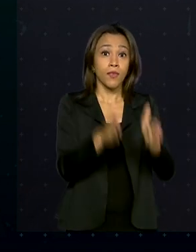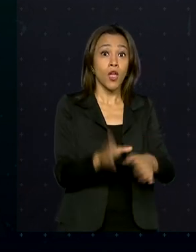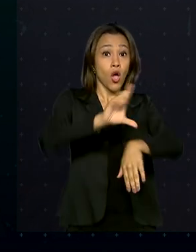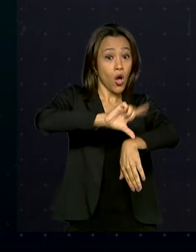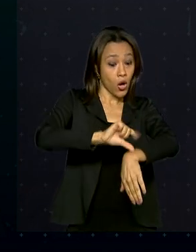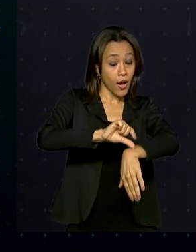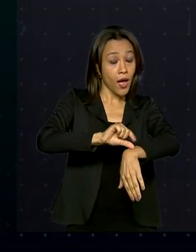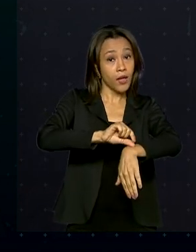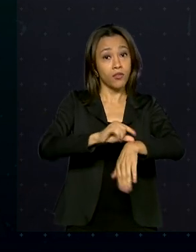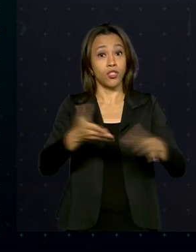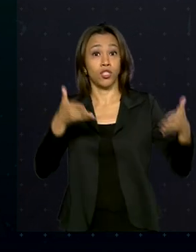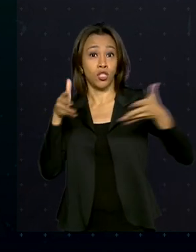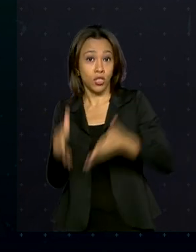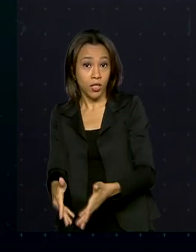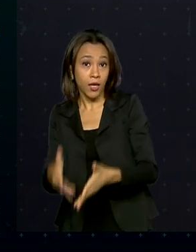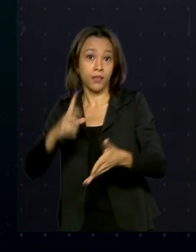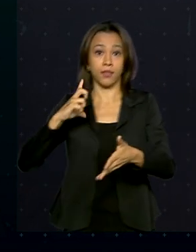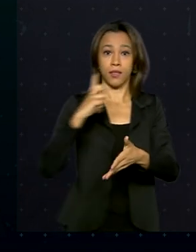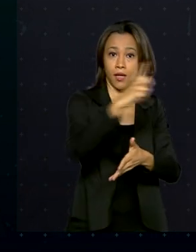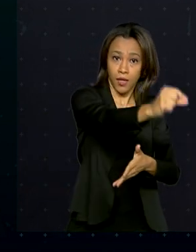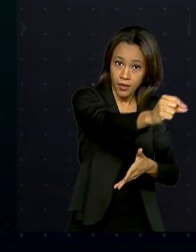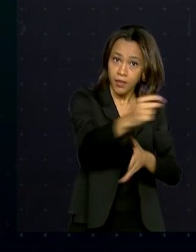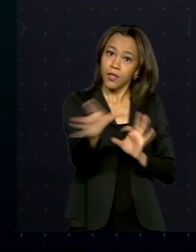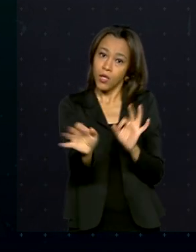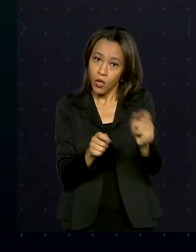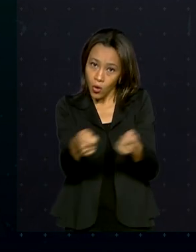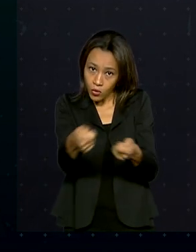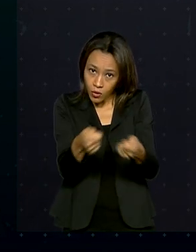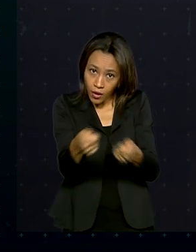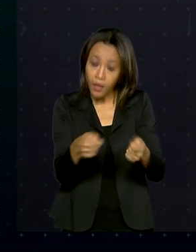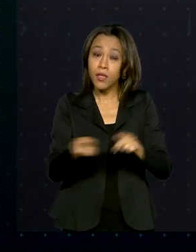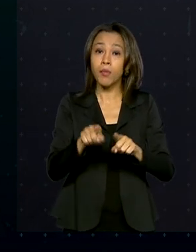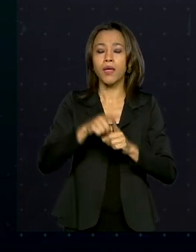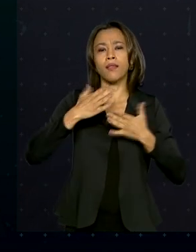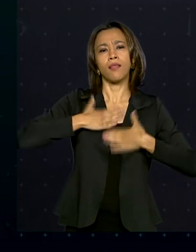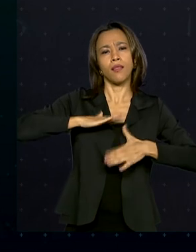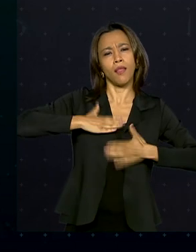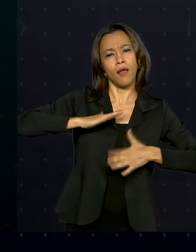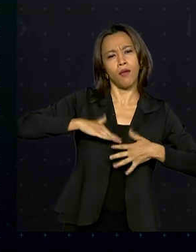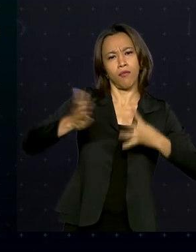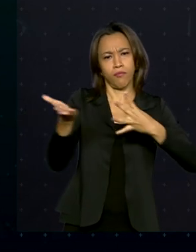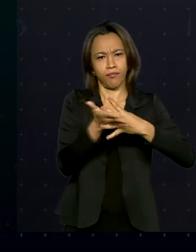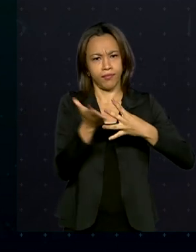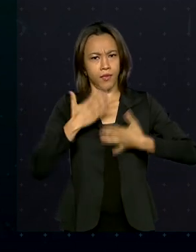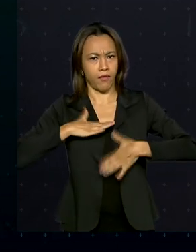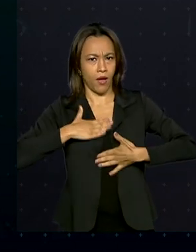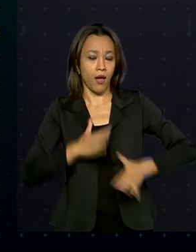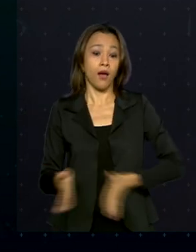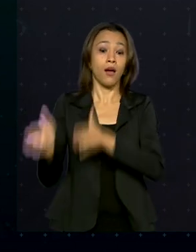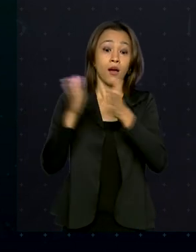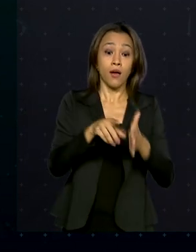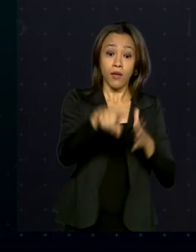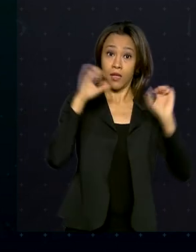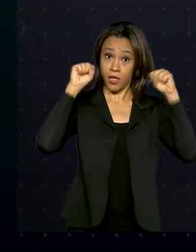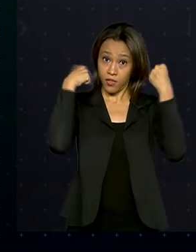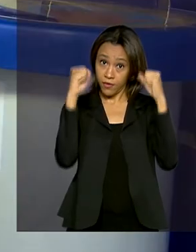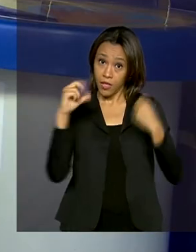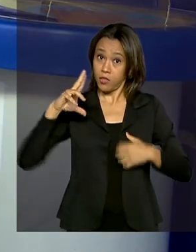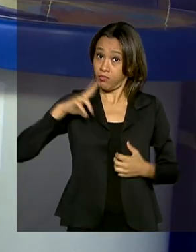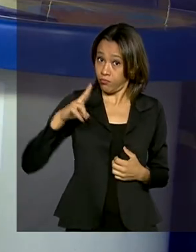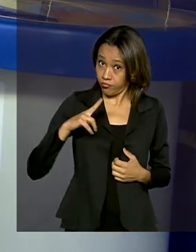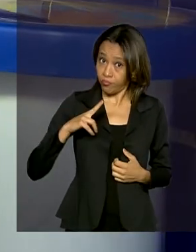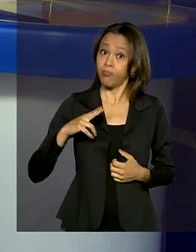chegada e saída dos estudantes e dos intervalos, optar por atividades físicas individuais e ao ar livre.